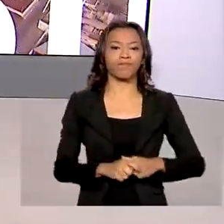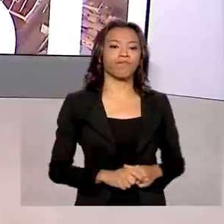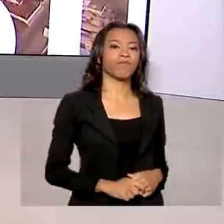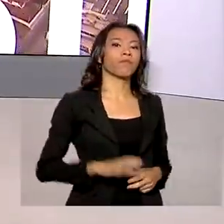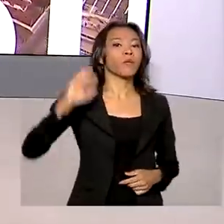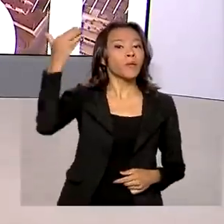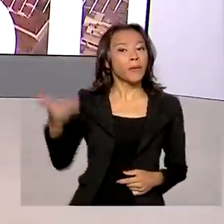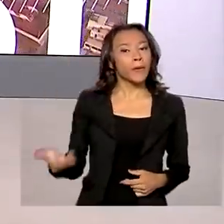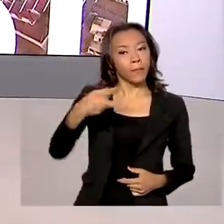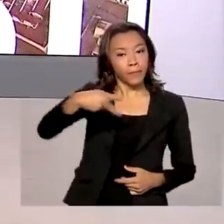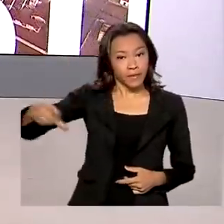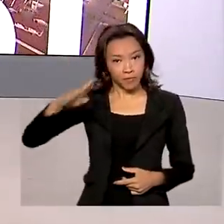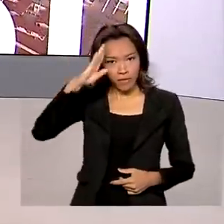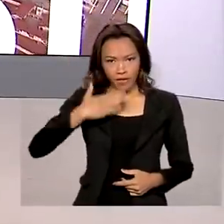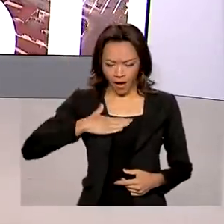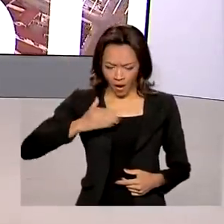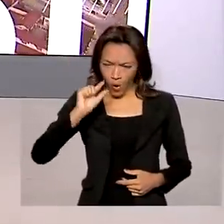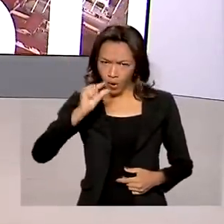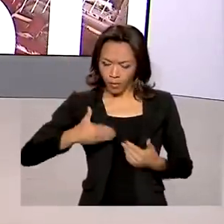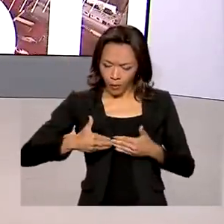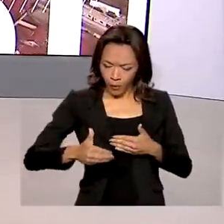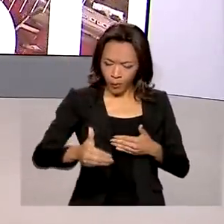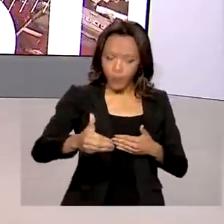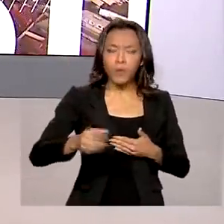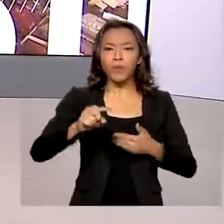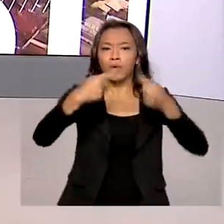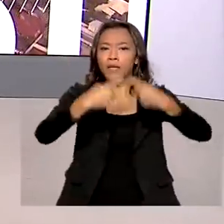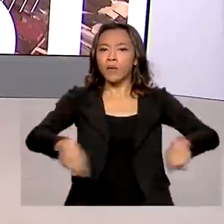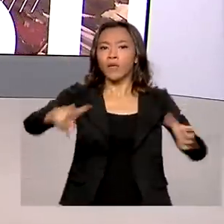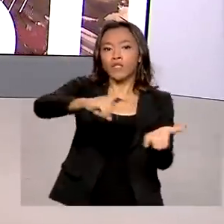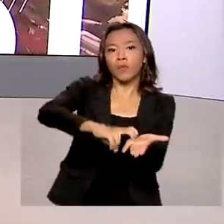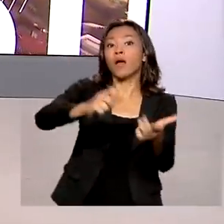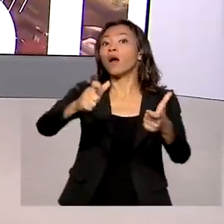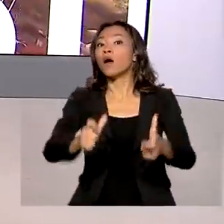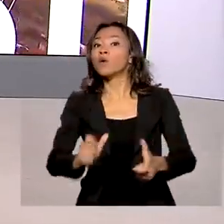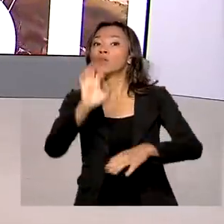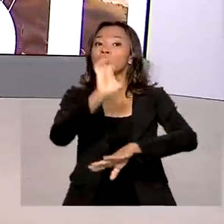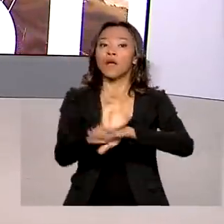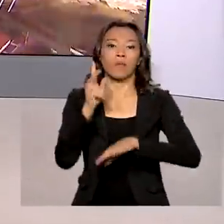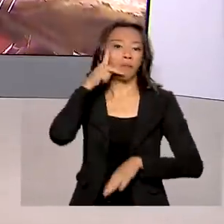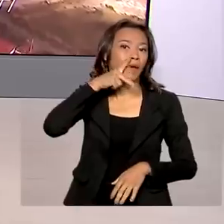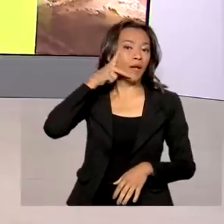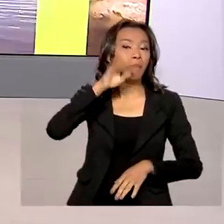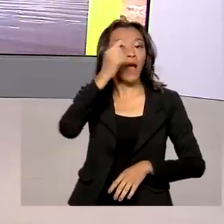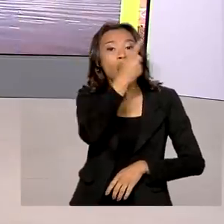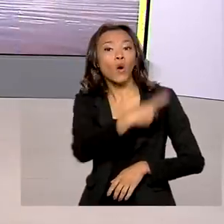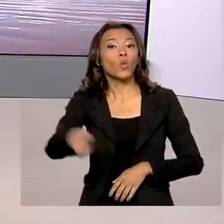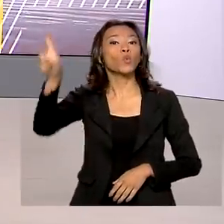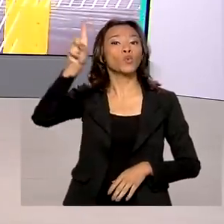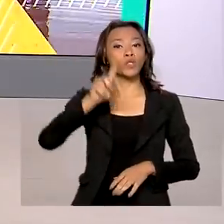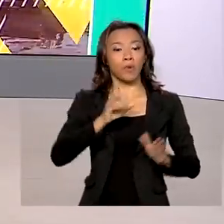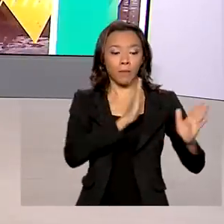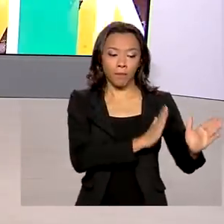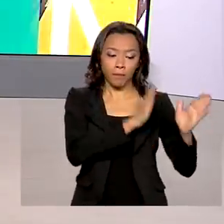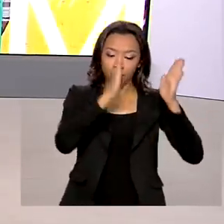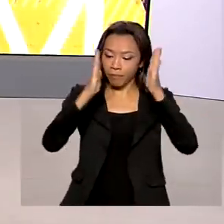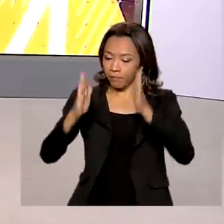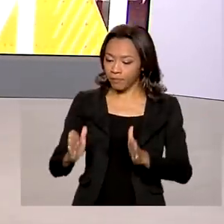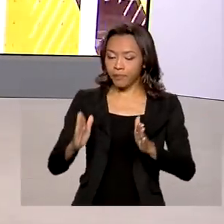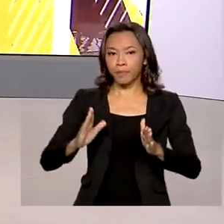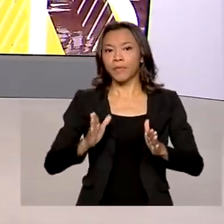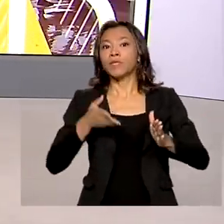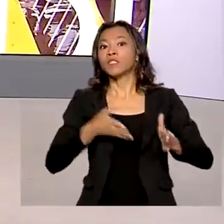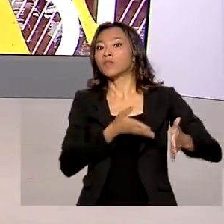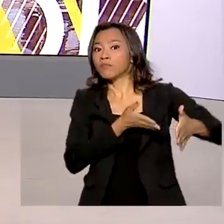Jair Bolsonaro inaugura agora pela manhã em São José de Piranhas, na Paraíba, a última etapa do projeto de integração do São Francisco.